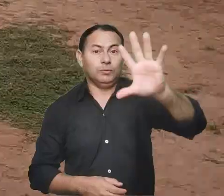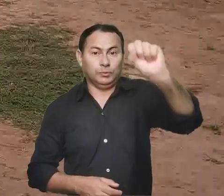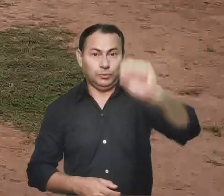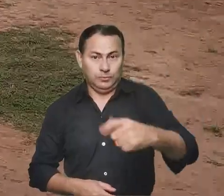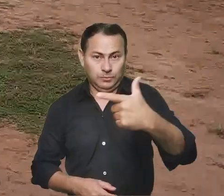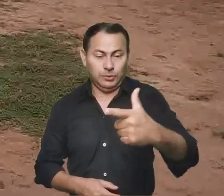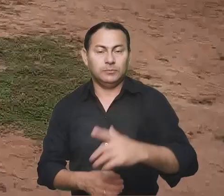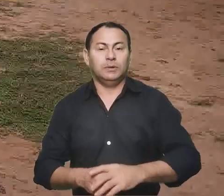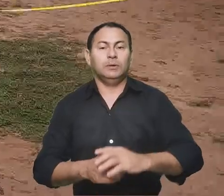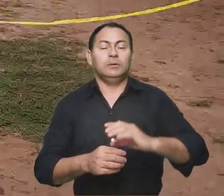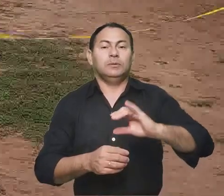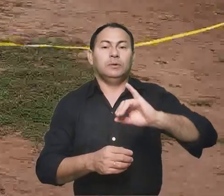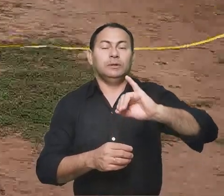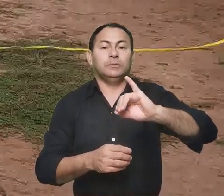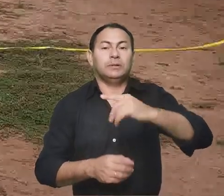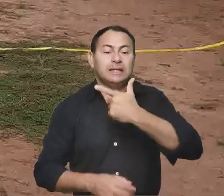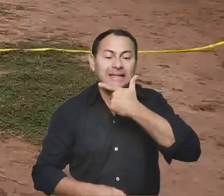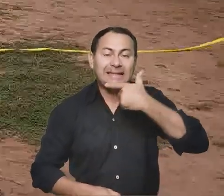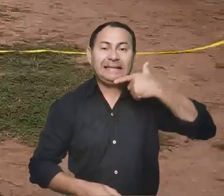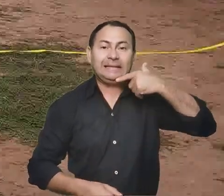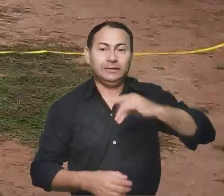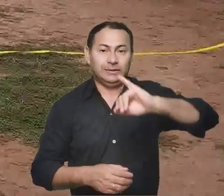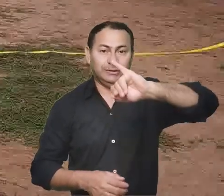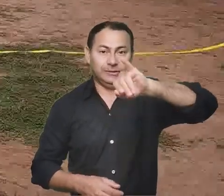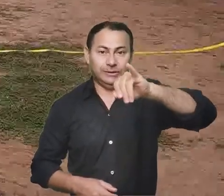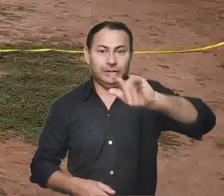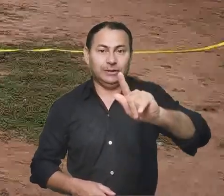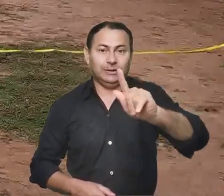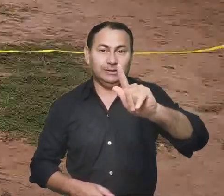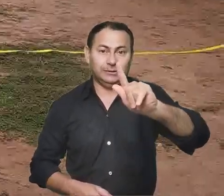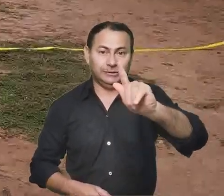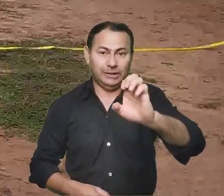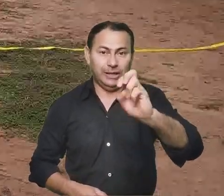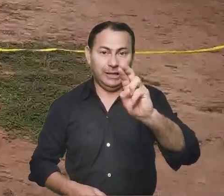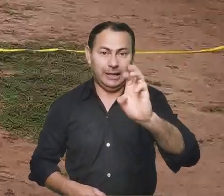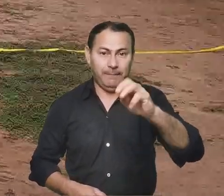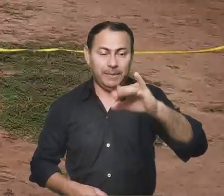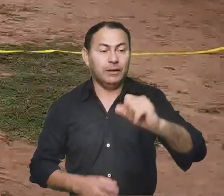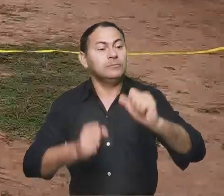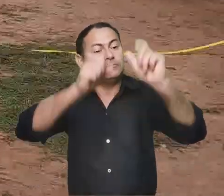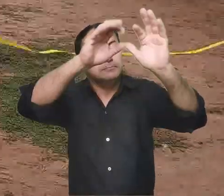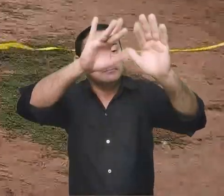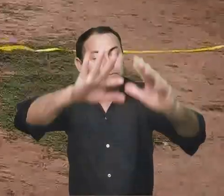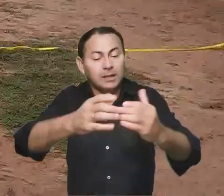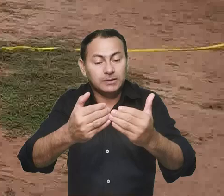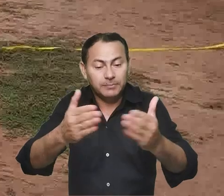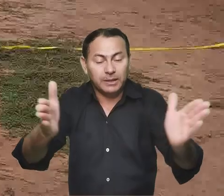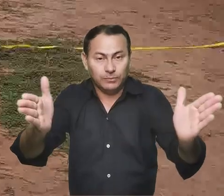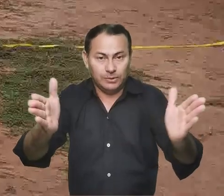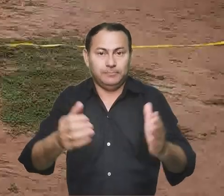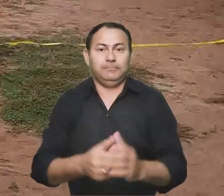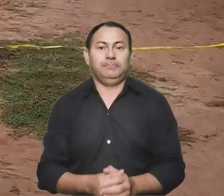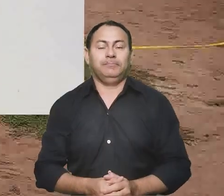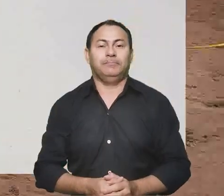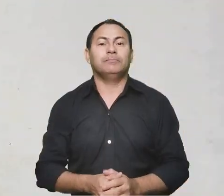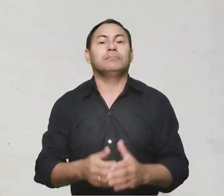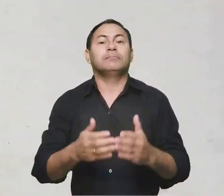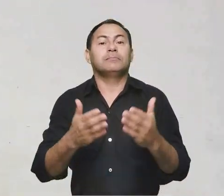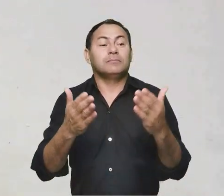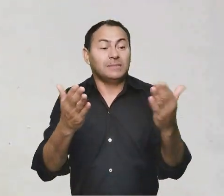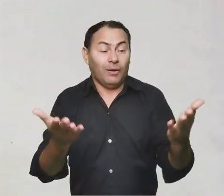CNBB, Dom Jeremias Steinmetz, esteve na escola e realizou a bênção oficial de inauguração.